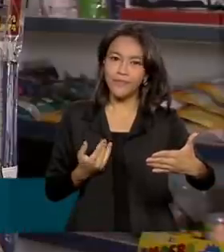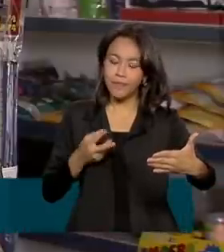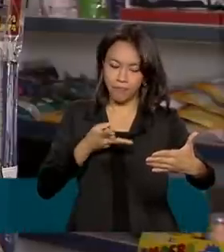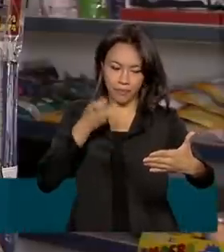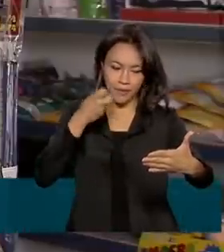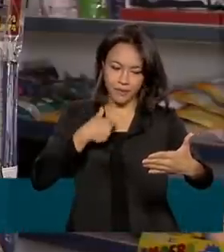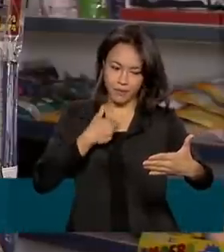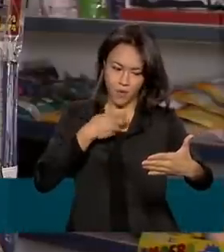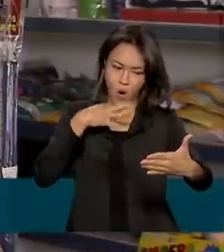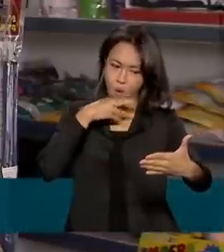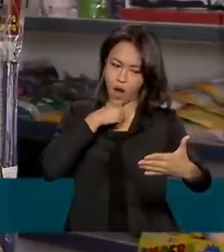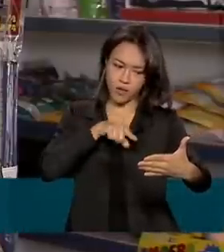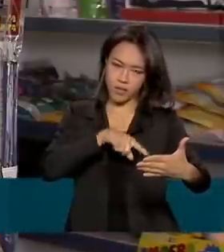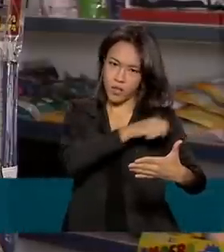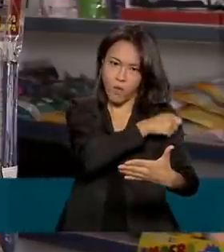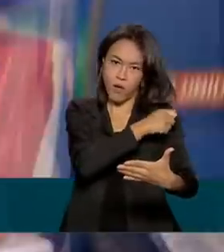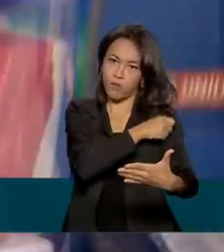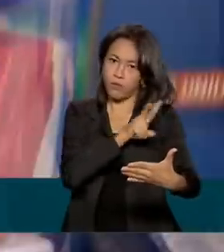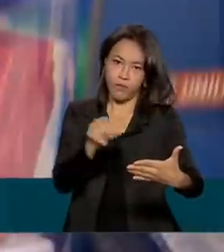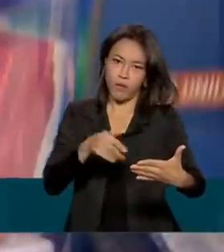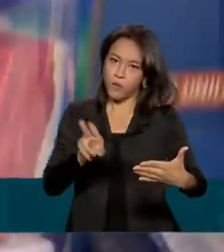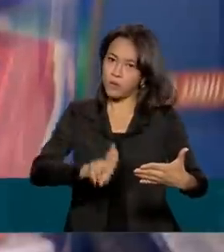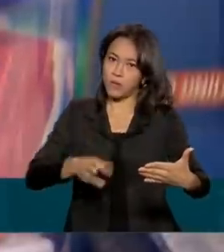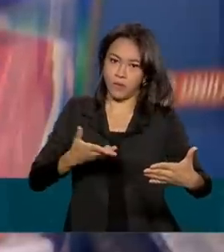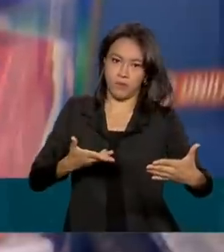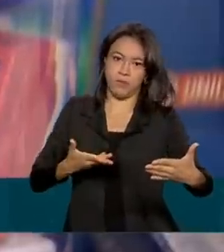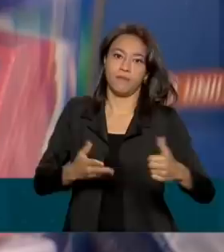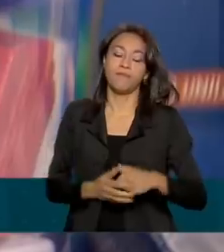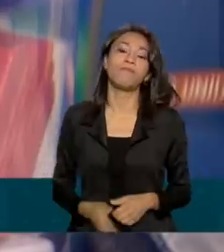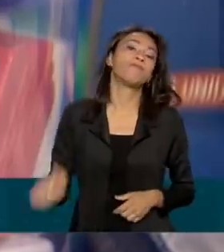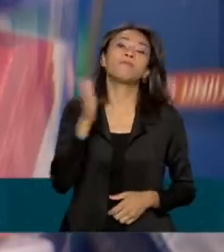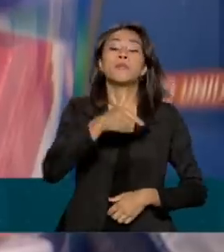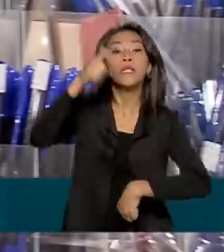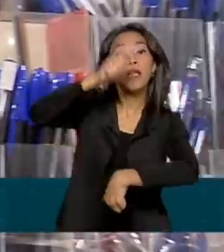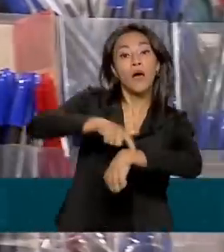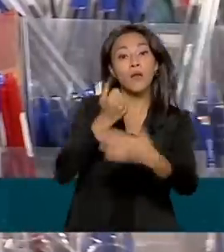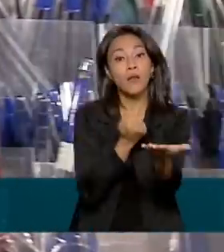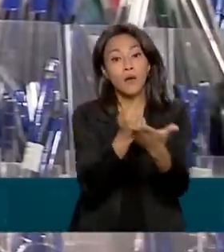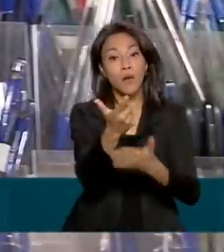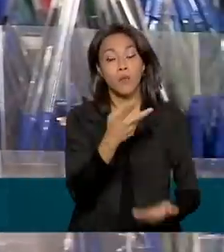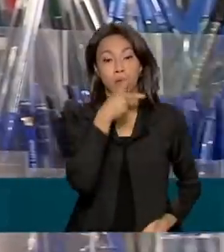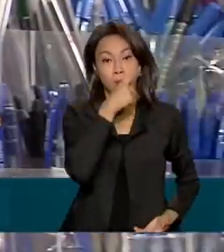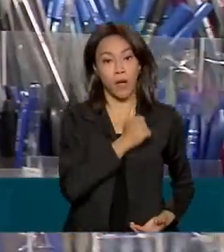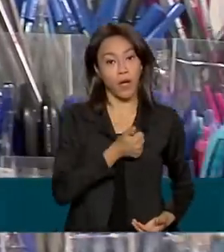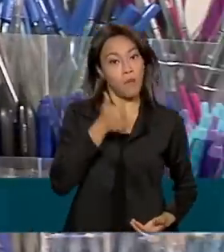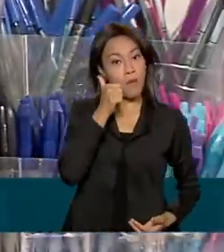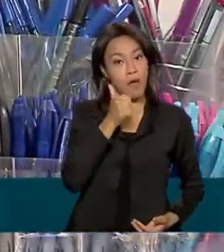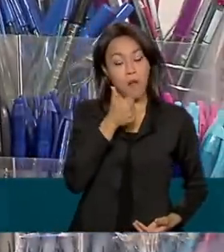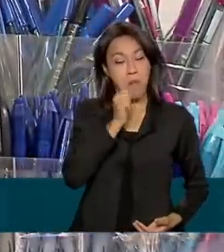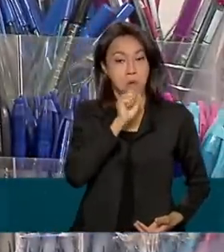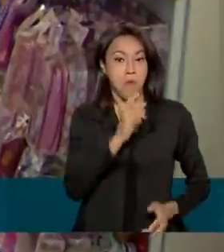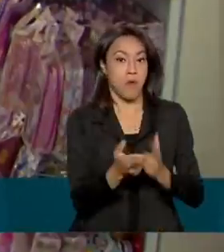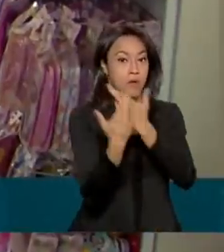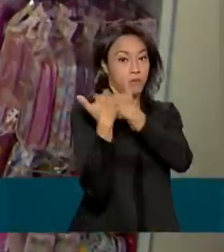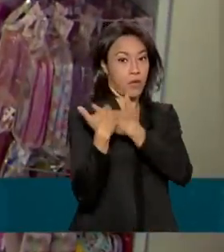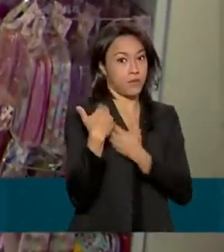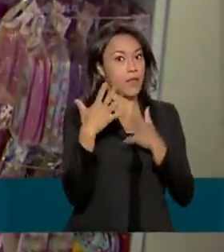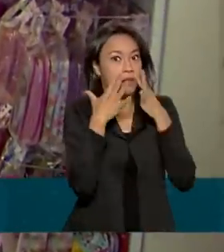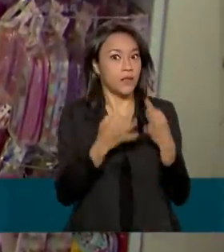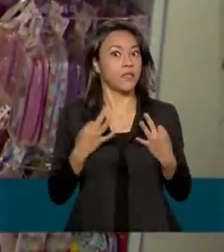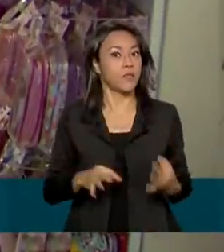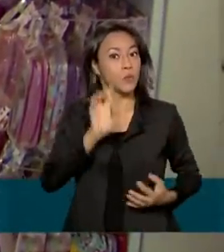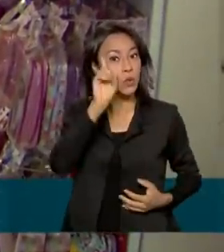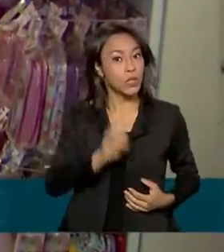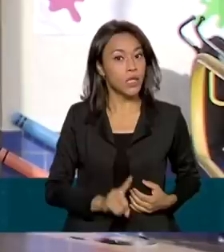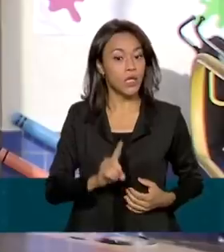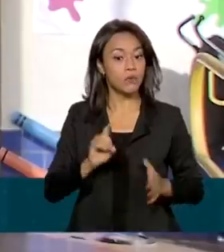o aluno não vai usar aquilo durante o ano. Na hora da compra, os pais ou responsáveis devem observar alguns direitos garantidos no Código